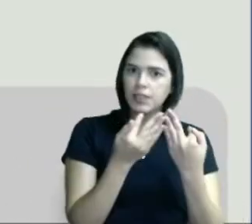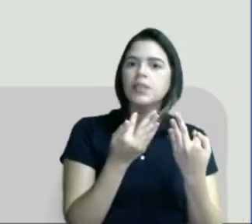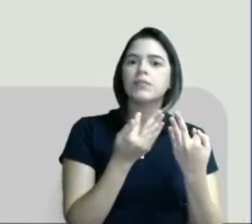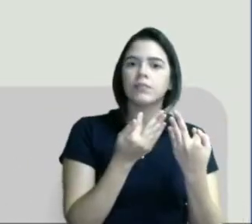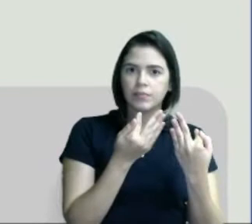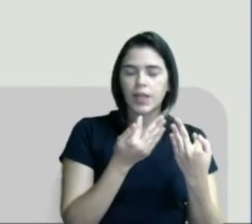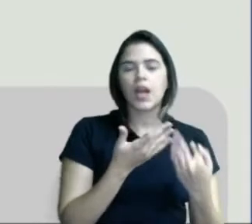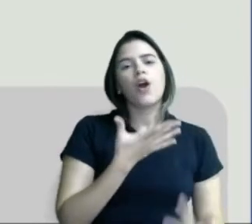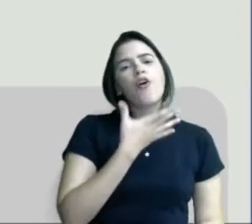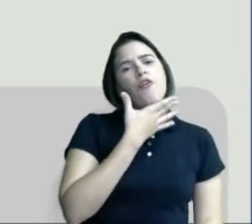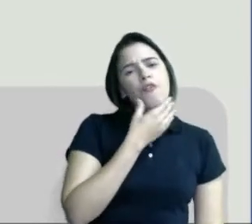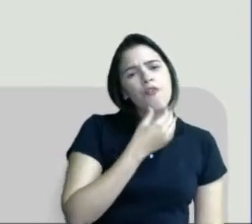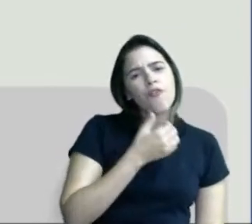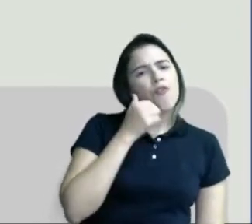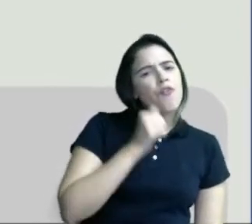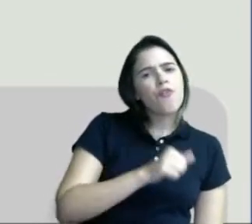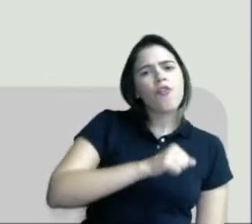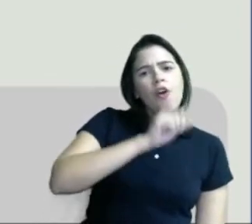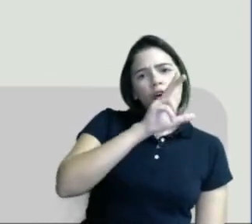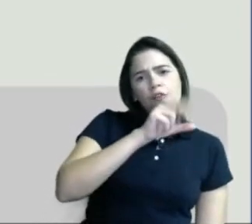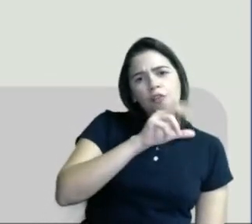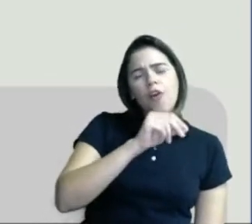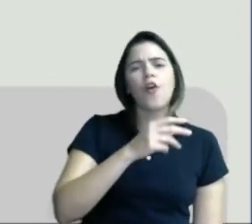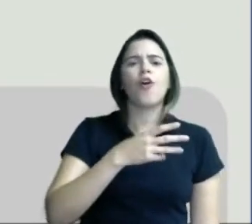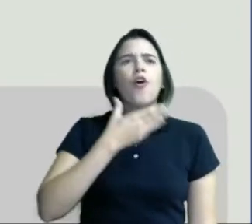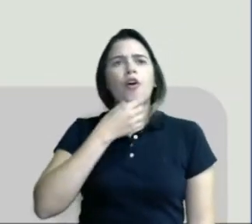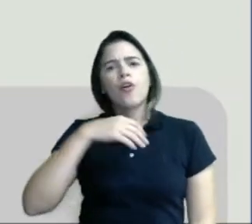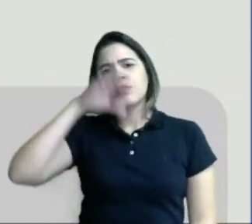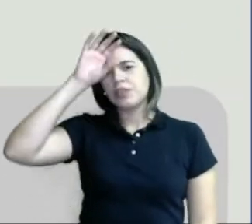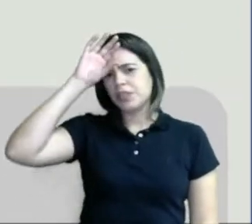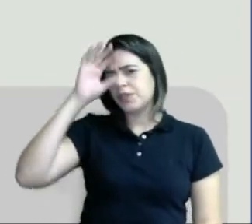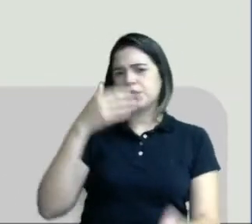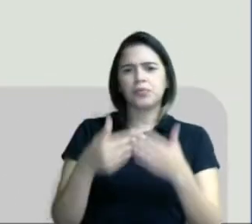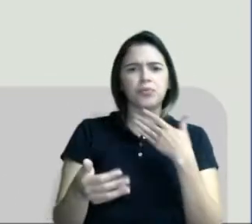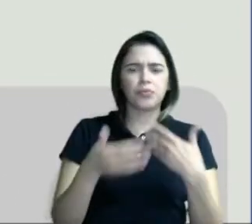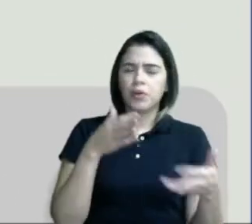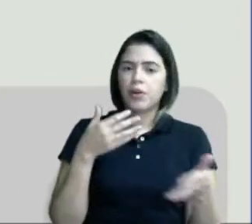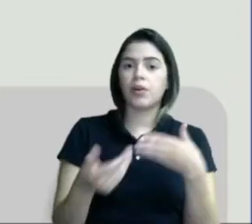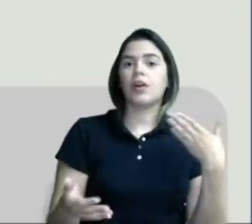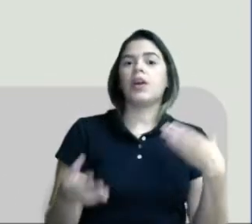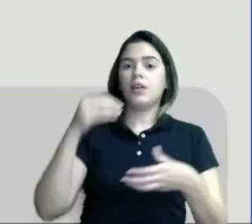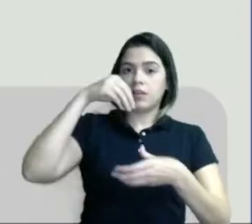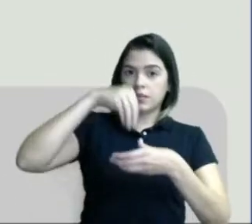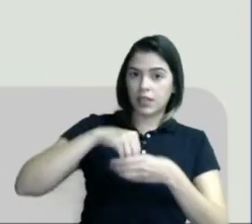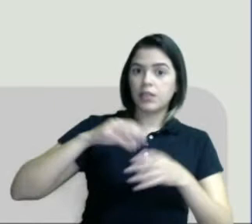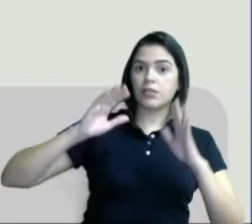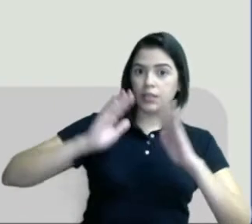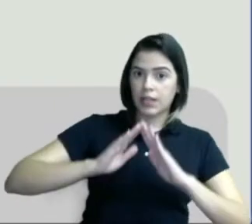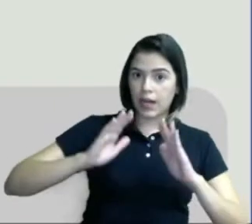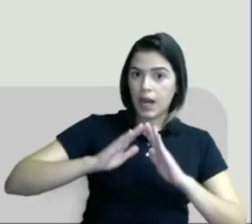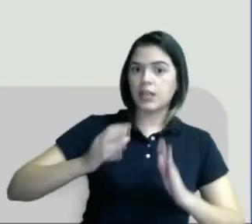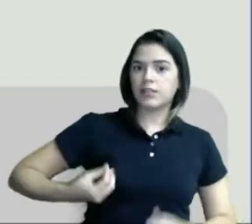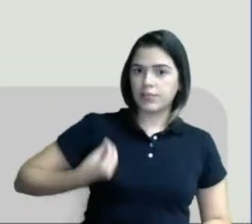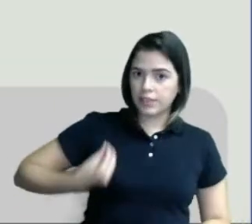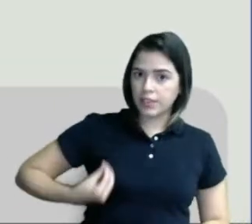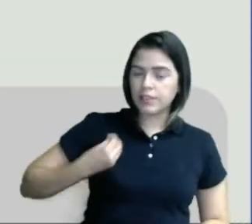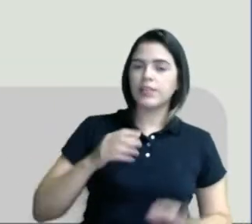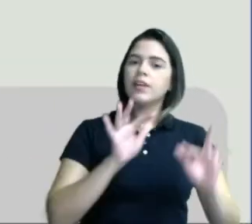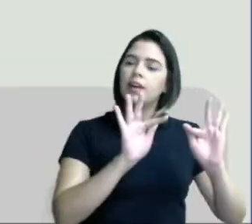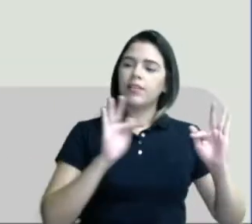Seja lá sua avó, seu tio, seja lá quem seja. Morando com você é sua família.